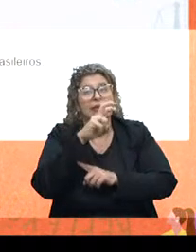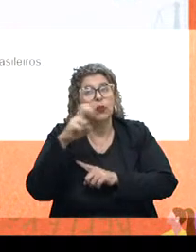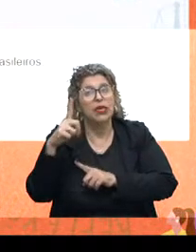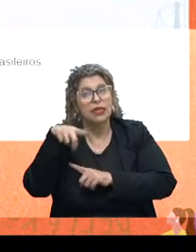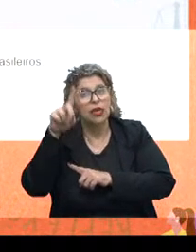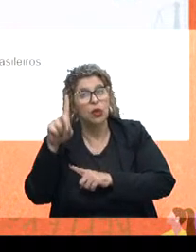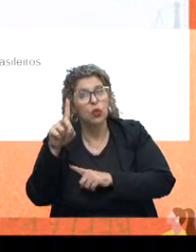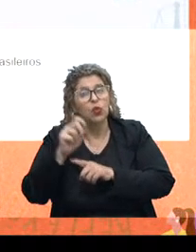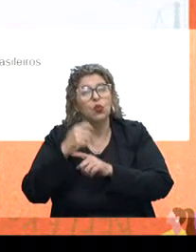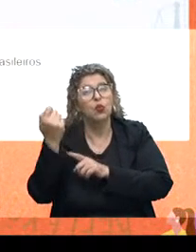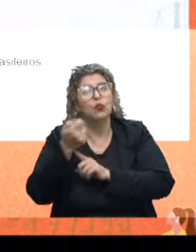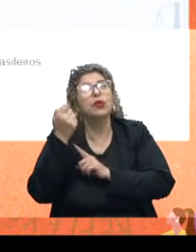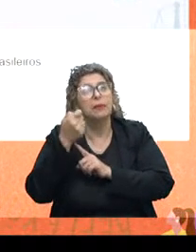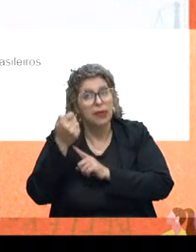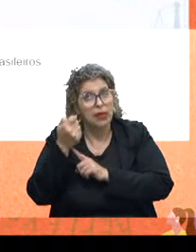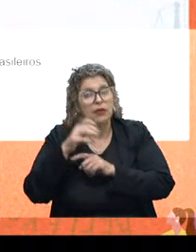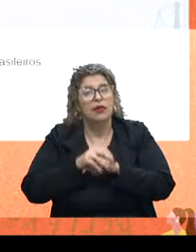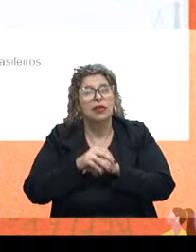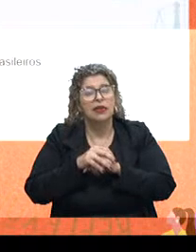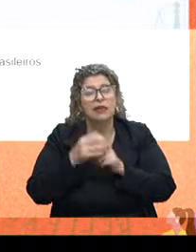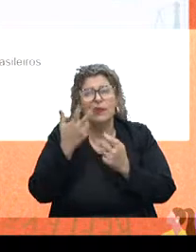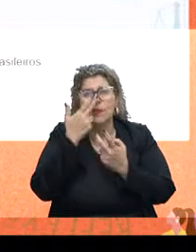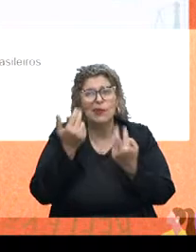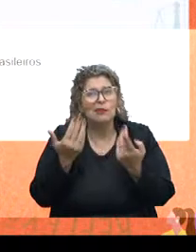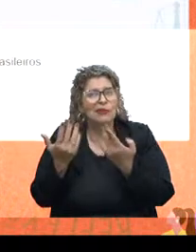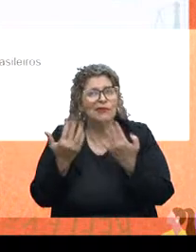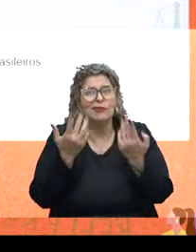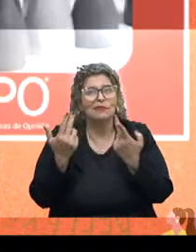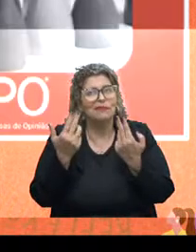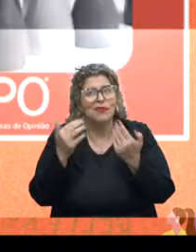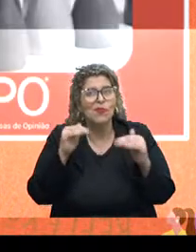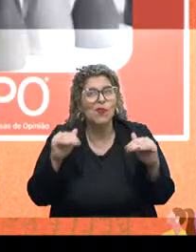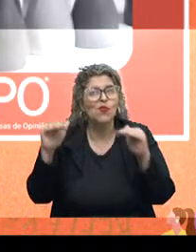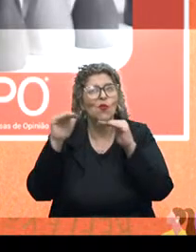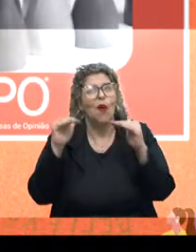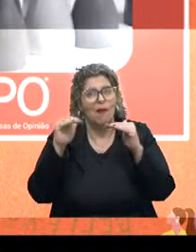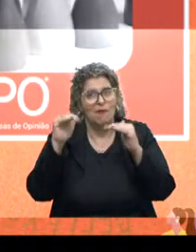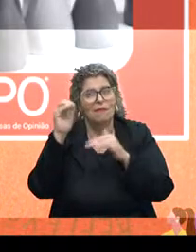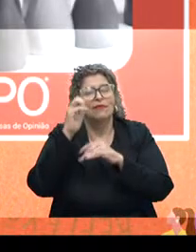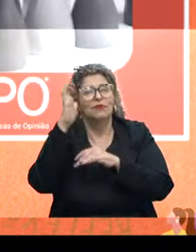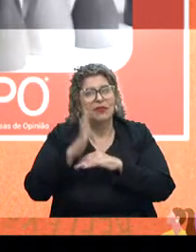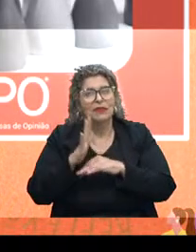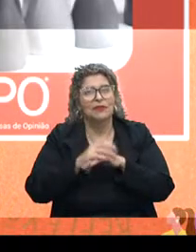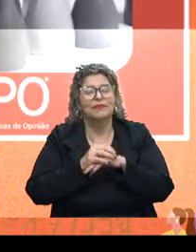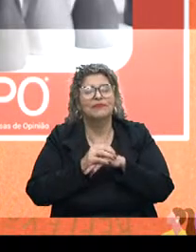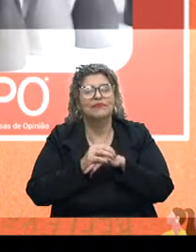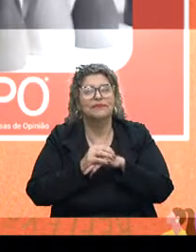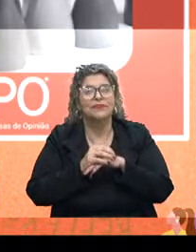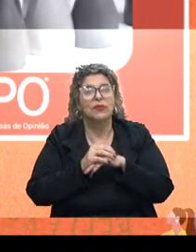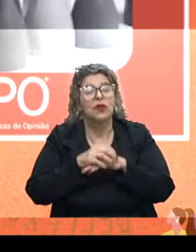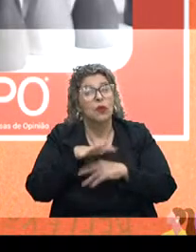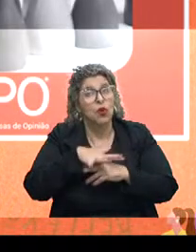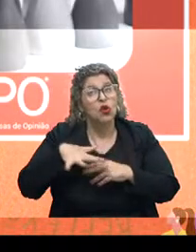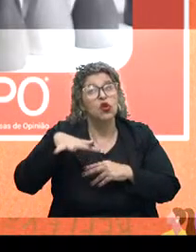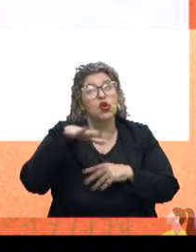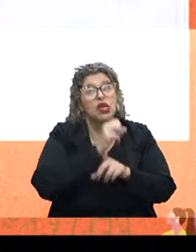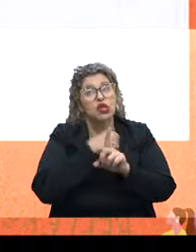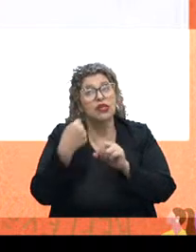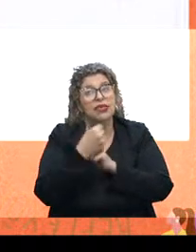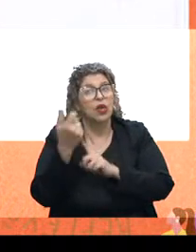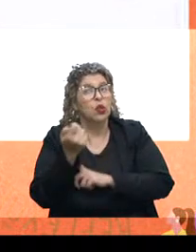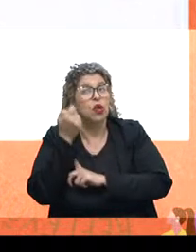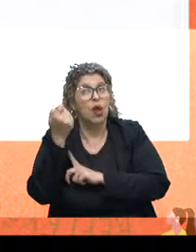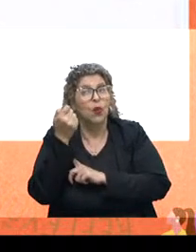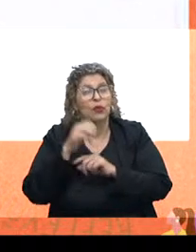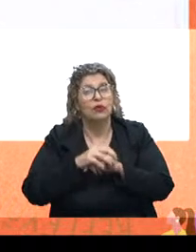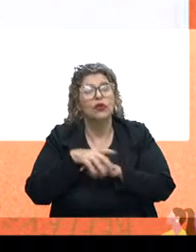% dos gaúchos. Então, nós temos um desenho muito parecido com o do Brasil. Vamos falar um pouquinho sobre a situação social dos gaúchos.